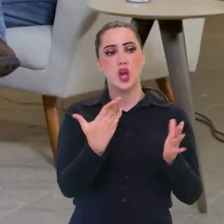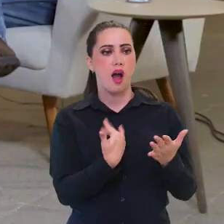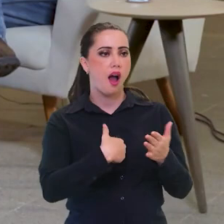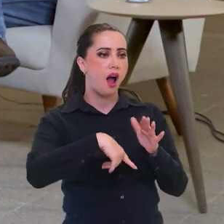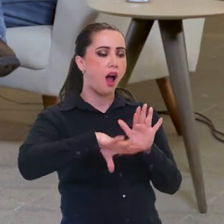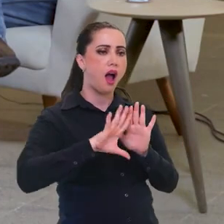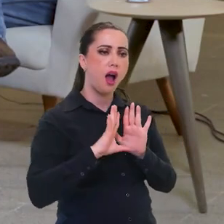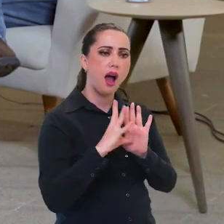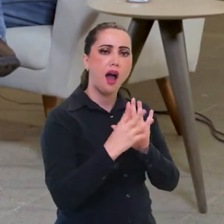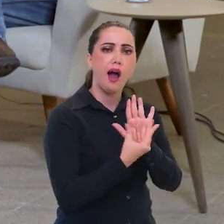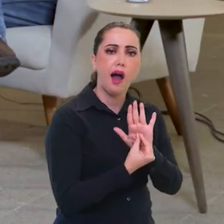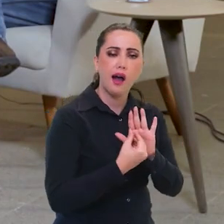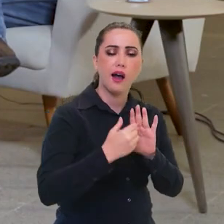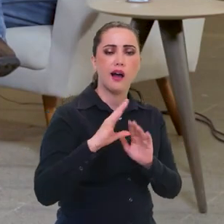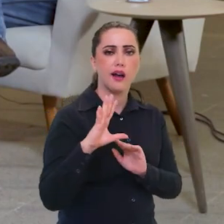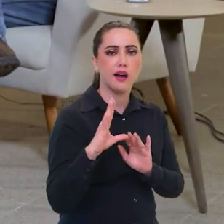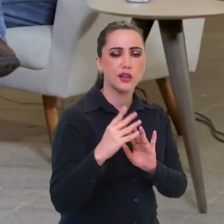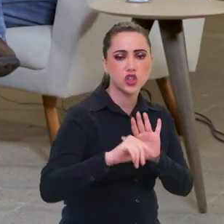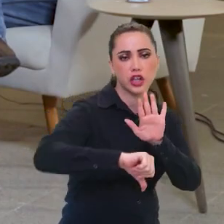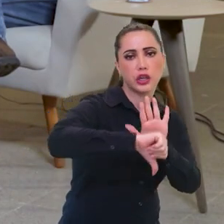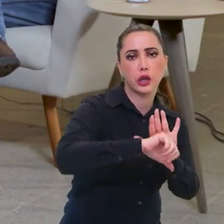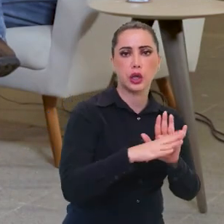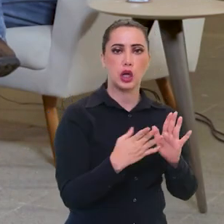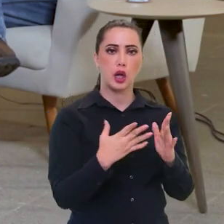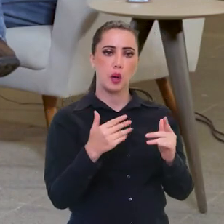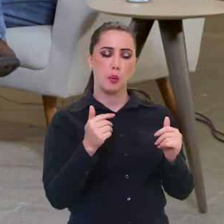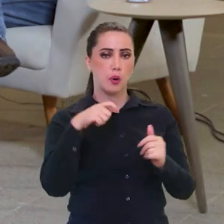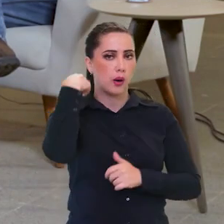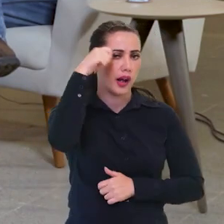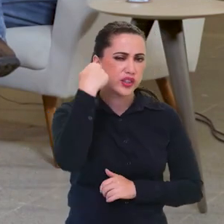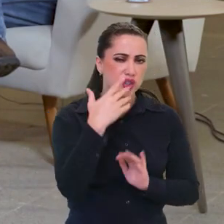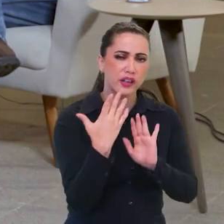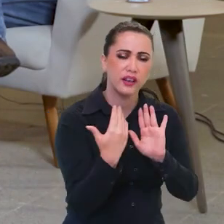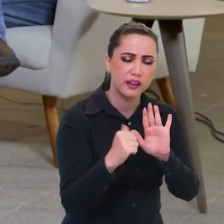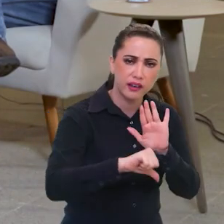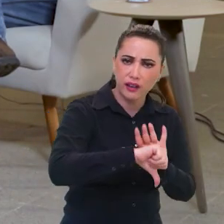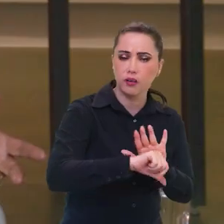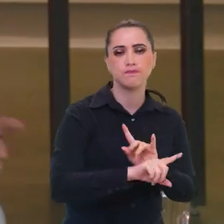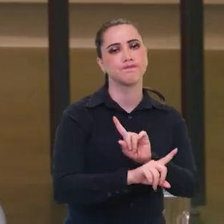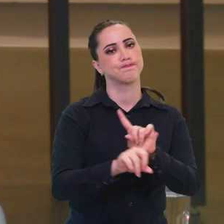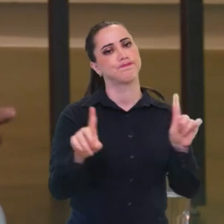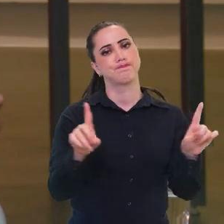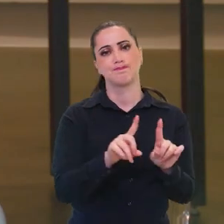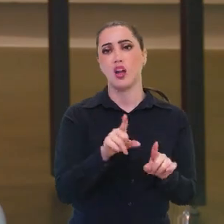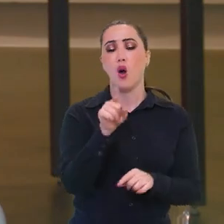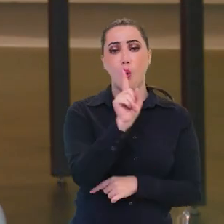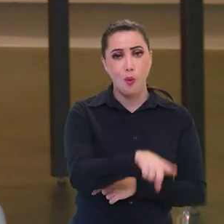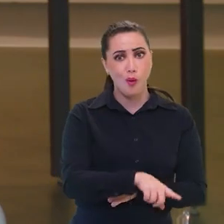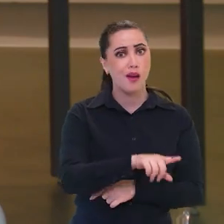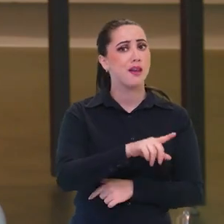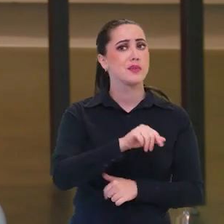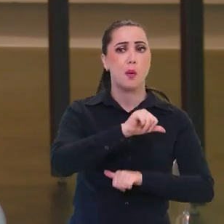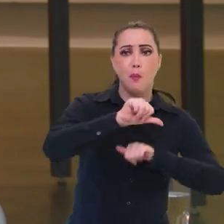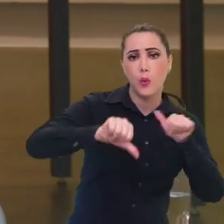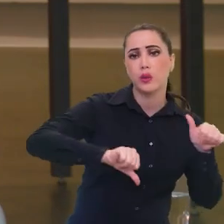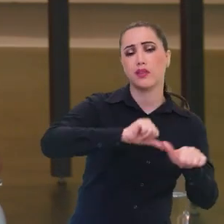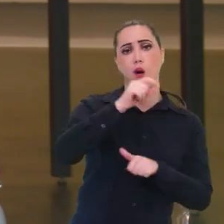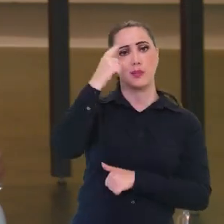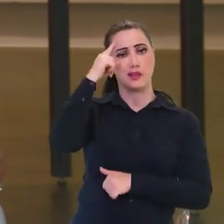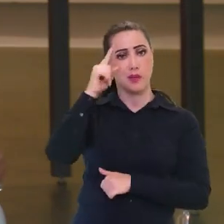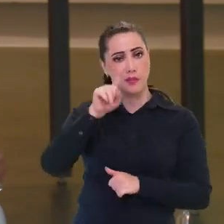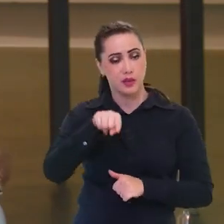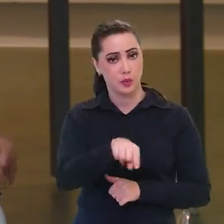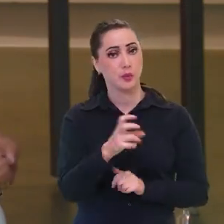de criminalização do artista, de criminalização do fazer cultura no país. É ao contrário. Isso é uma ferramenta de